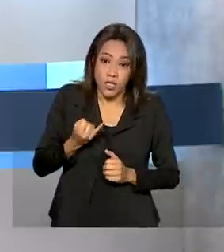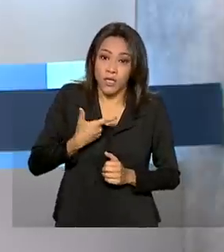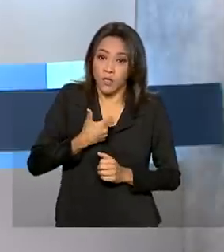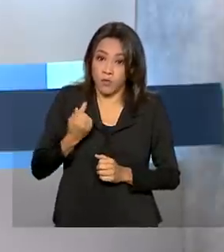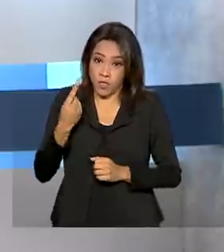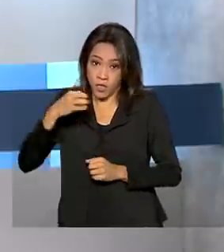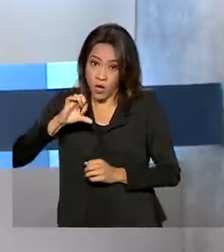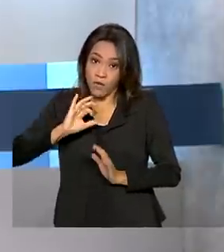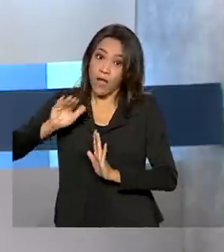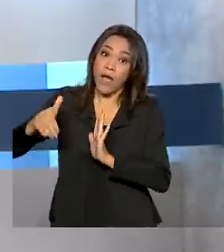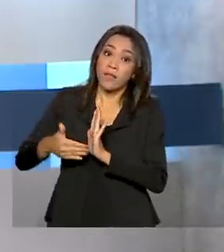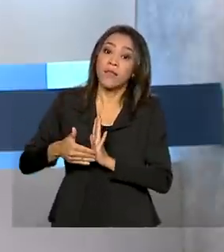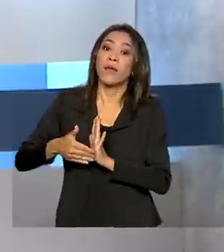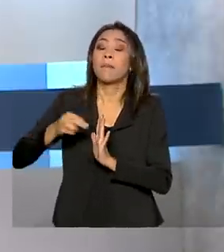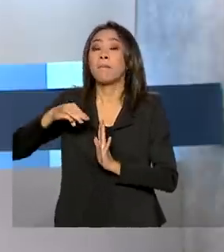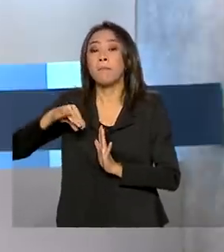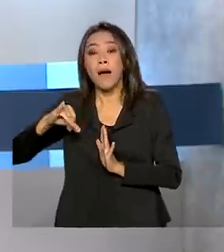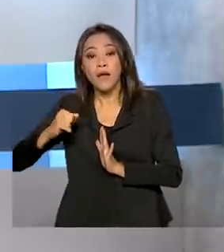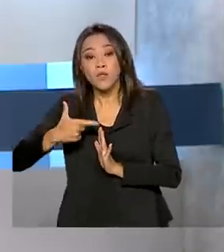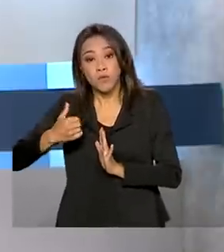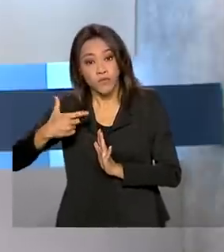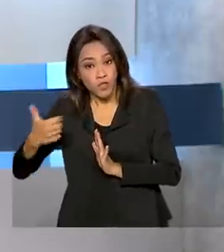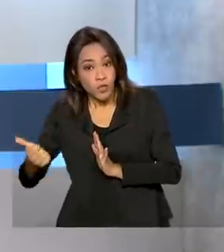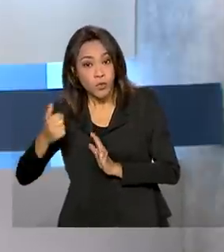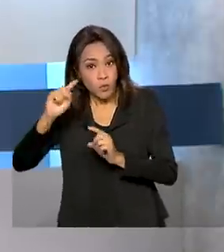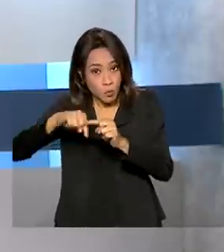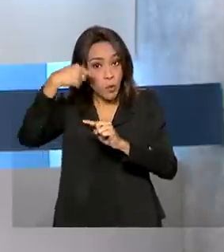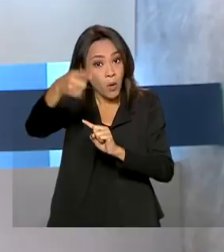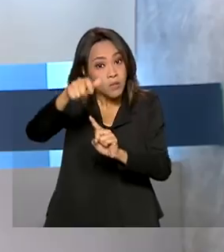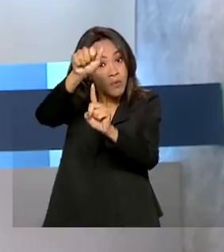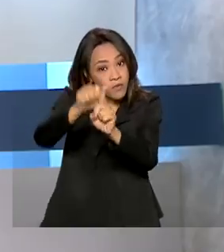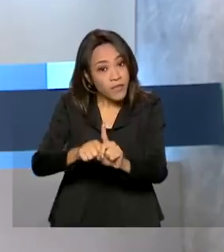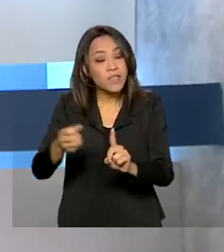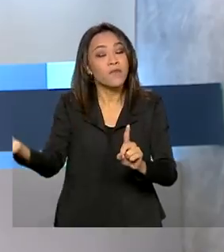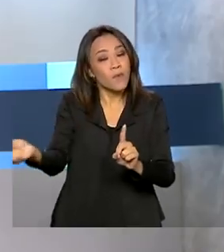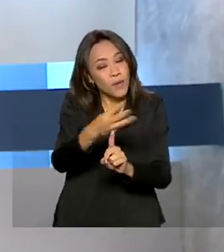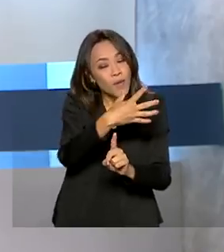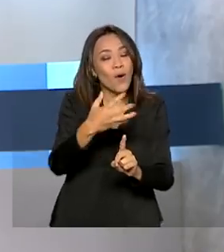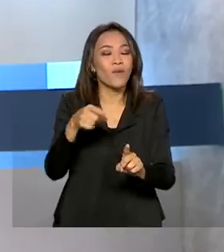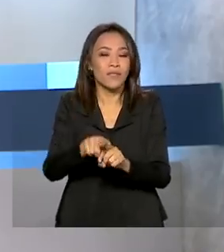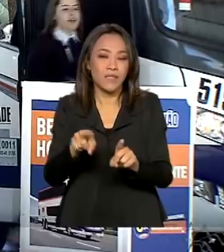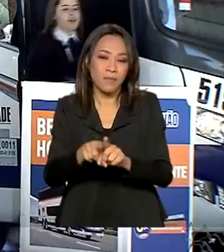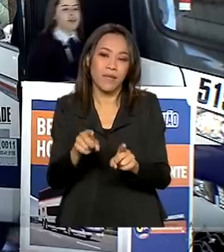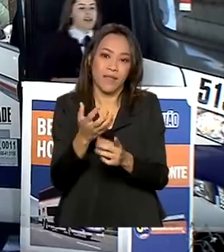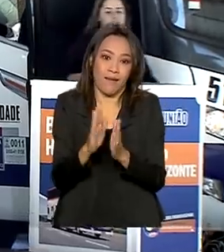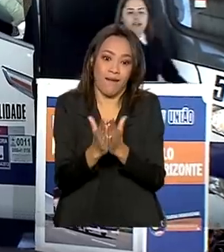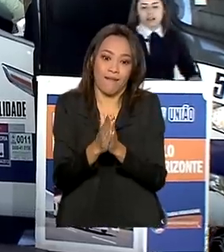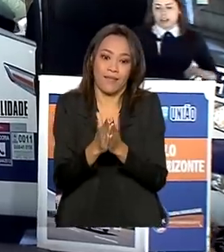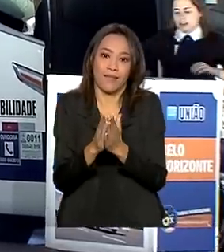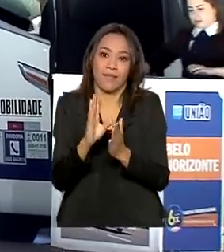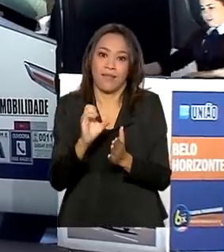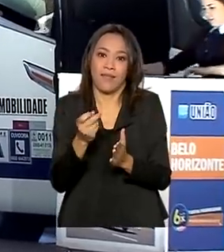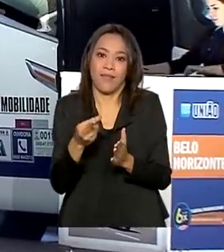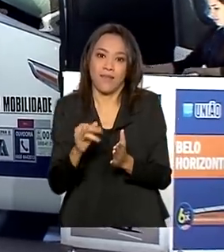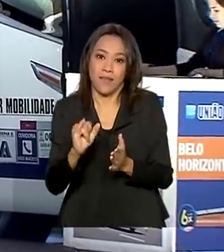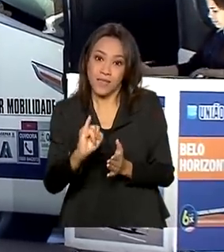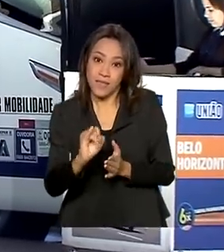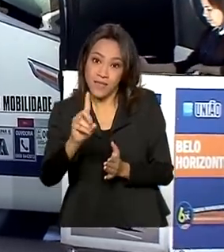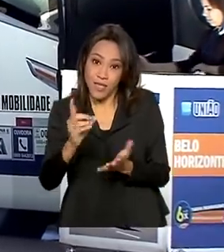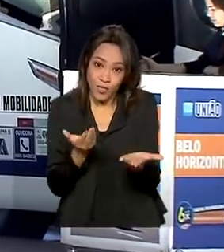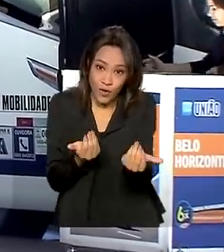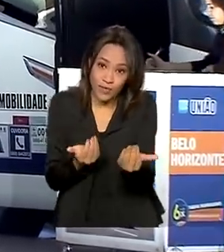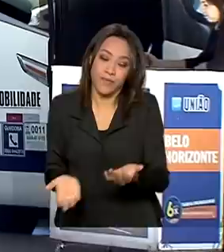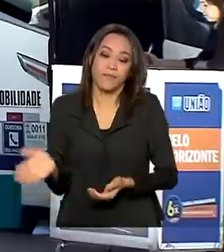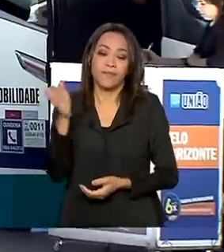de 2021. E a partir do mês que vem, será lançada a nova versão virtual da carteira. Você já